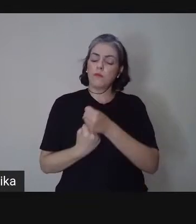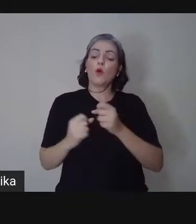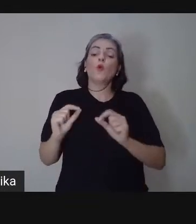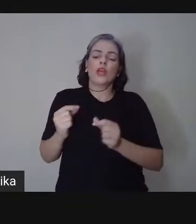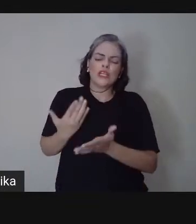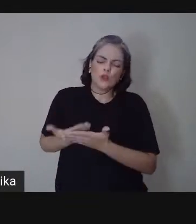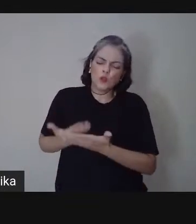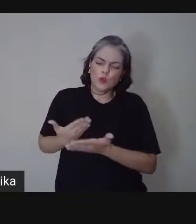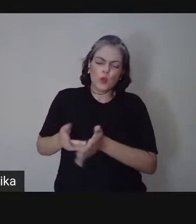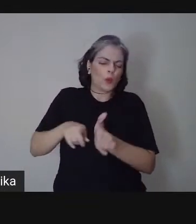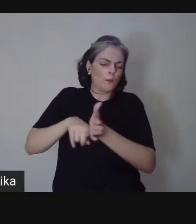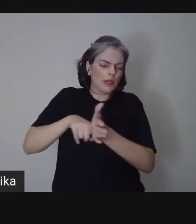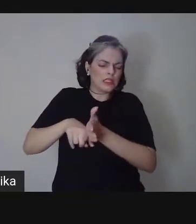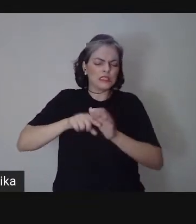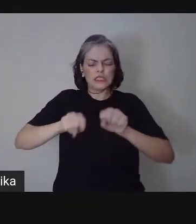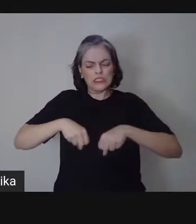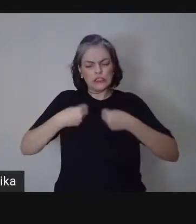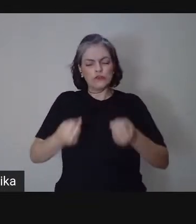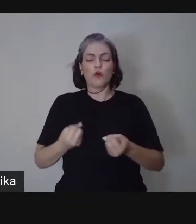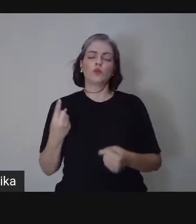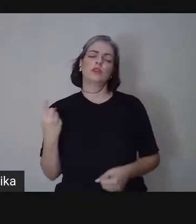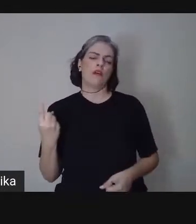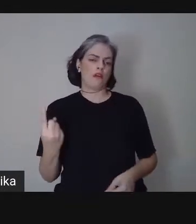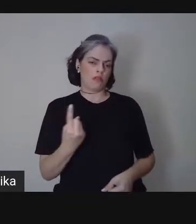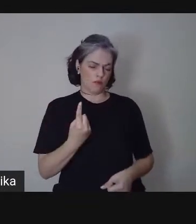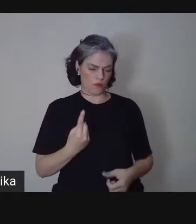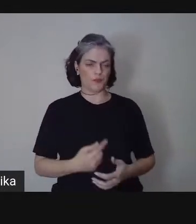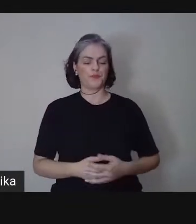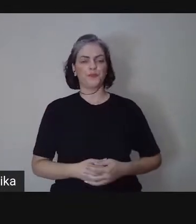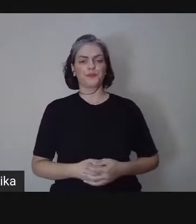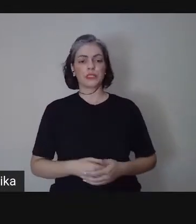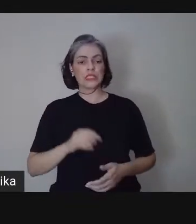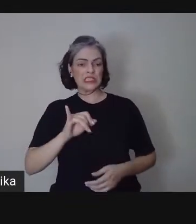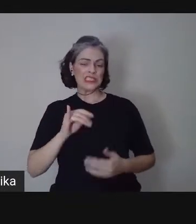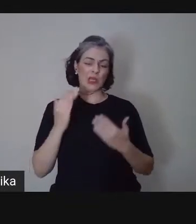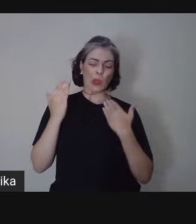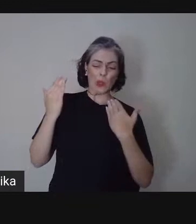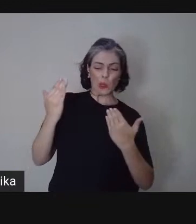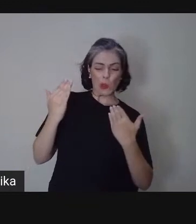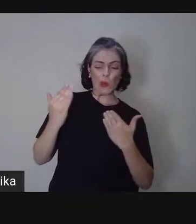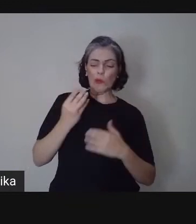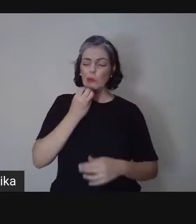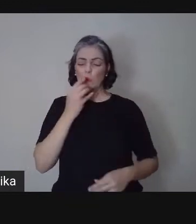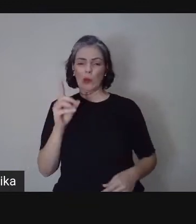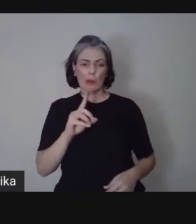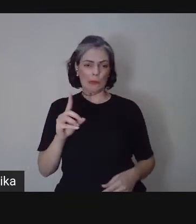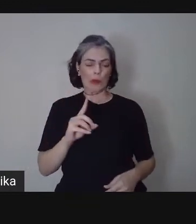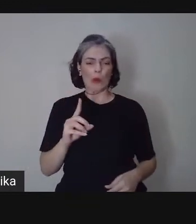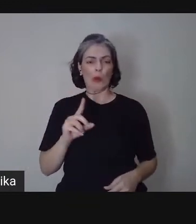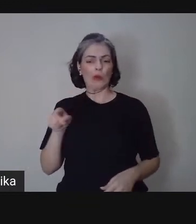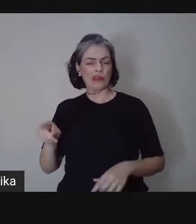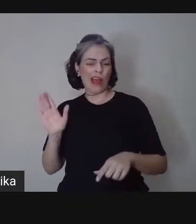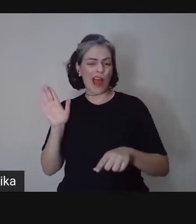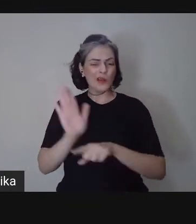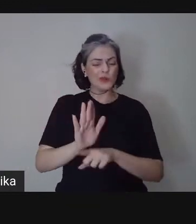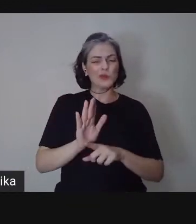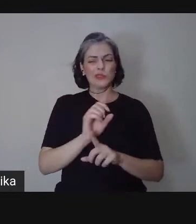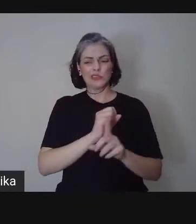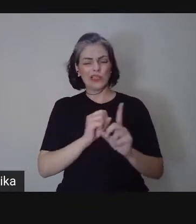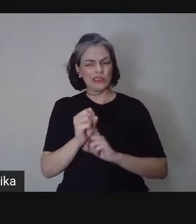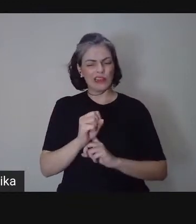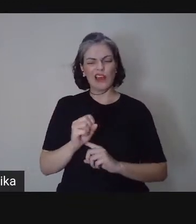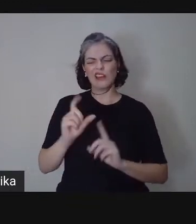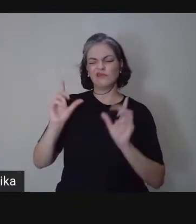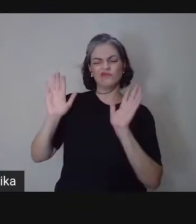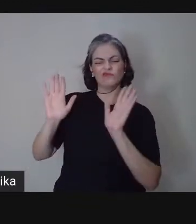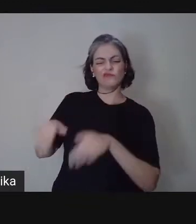pesquisa e esforço de seus membros. Duvidar de sua excelência e contribuição social, reduzindo